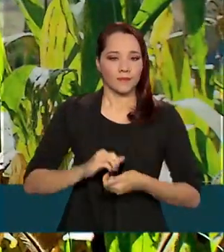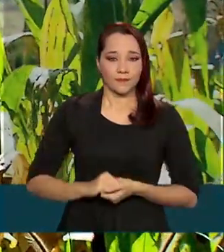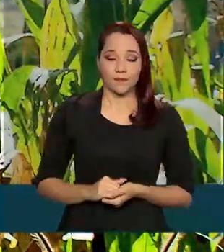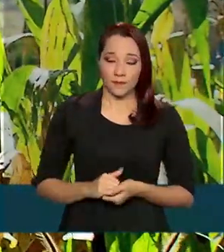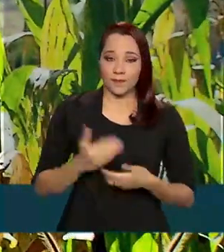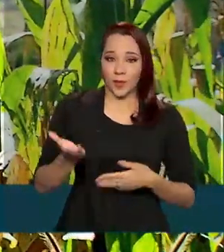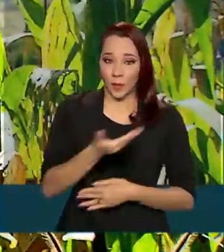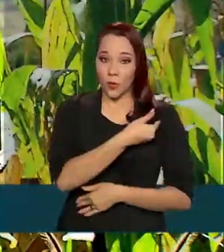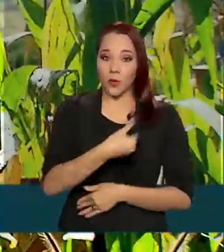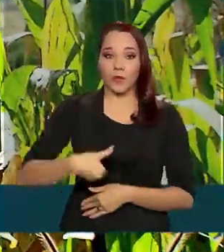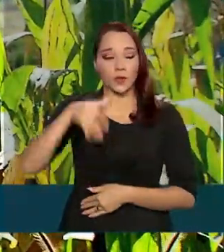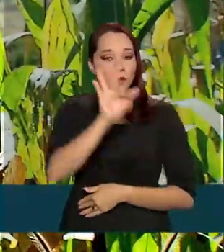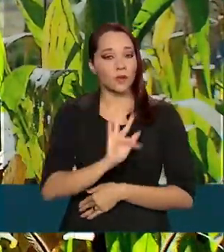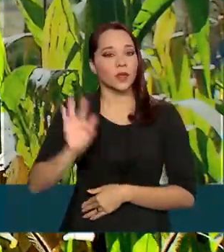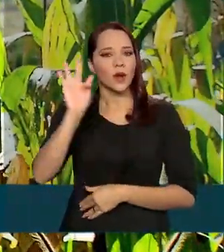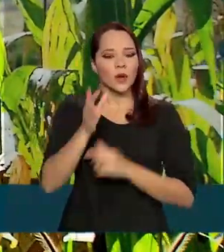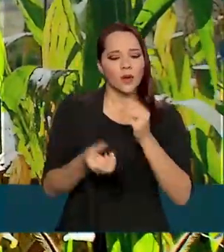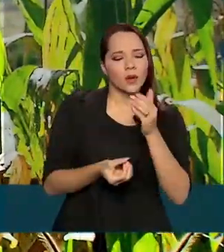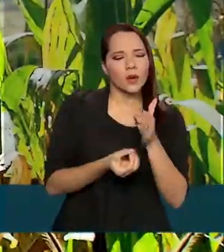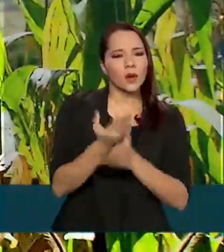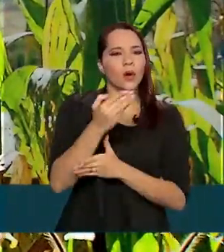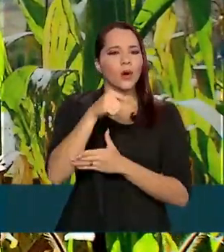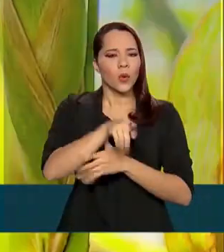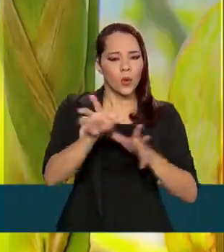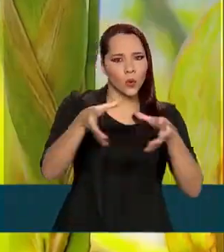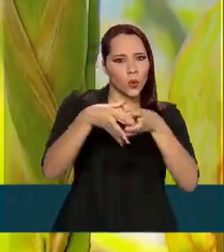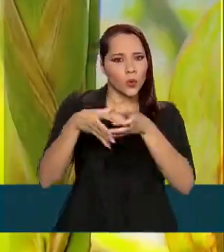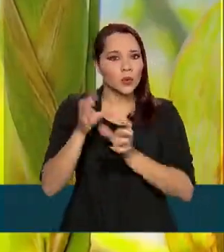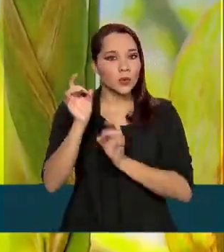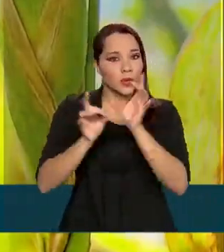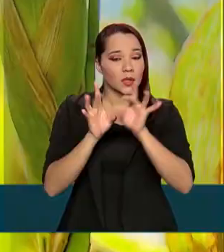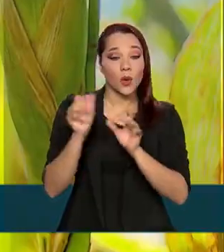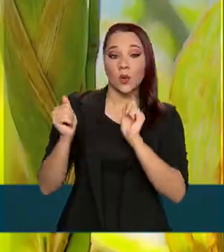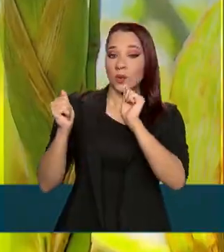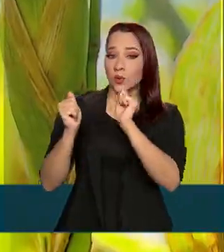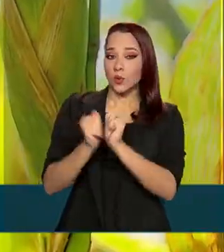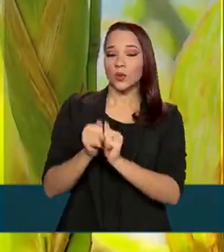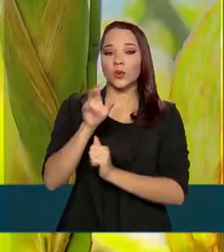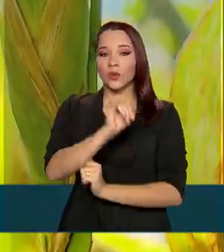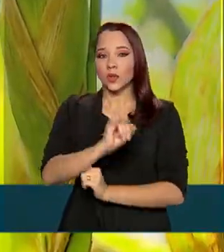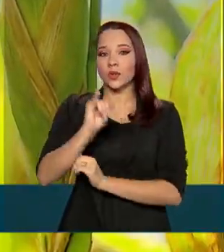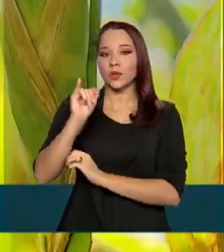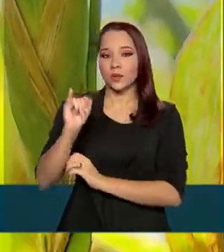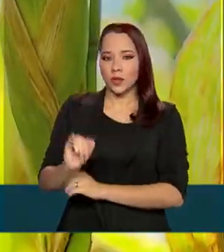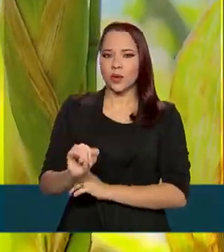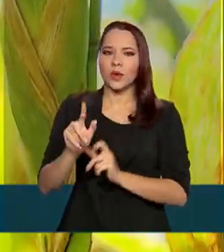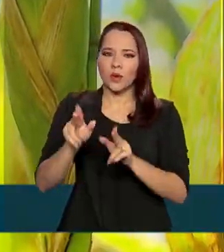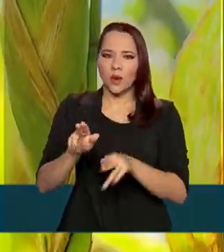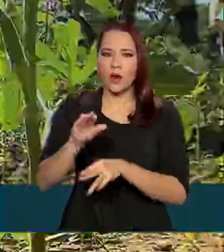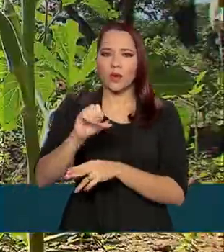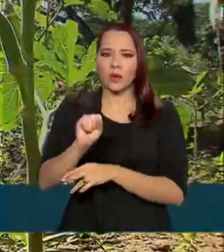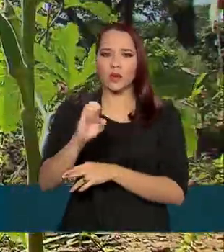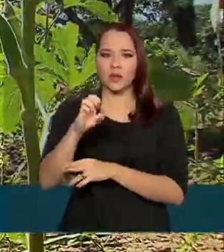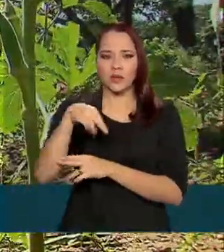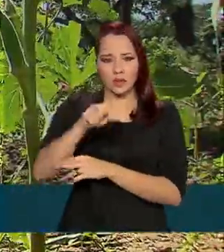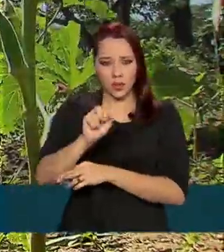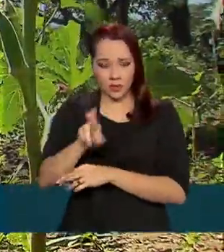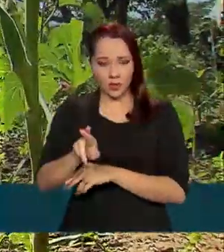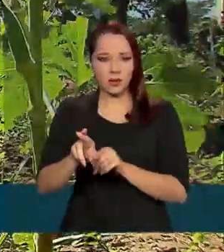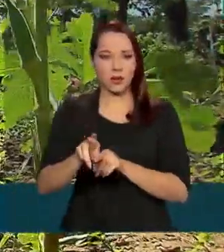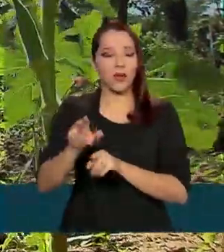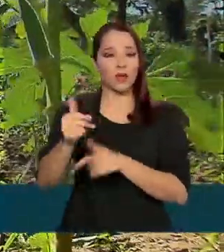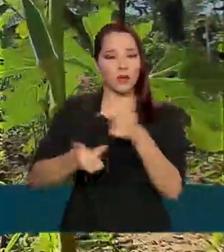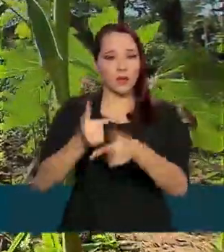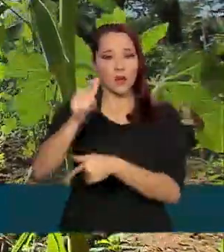isso, o governo federal criou uma força-tarefa em parceria com instituições como o SENAR, Serviço